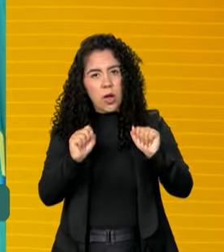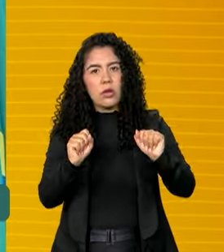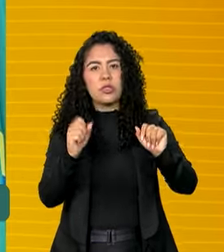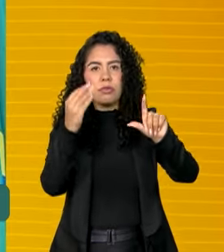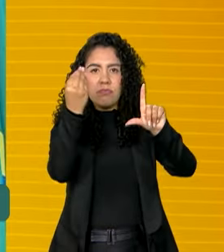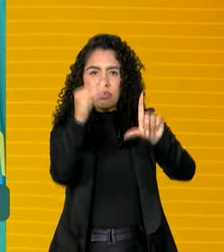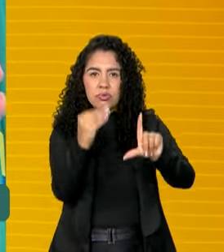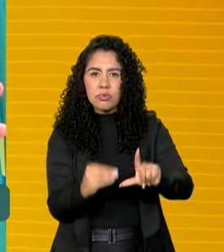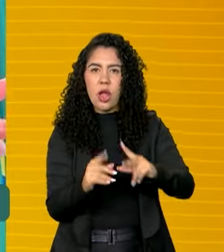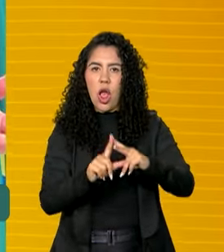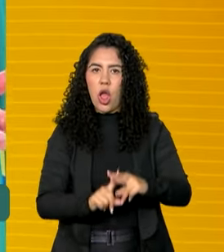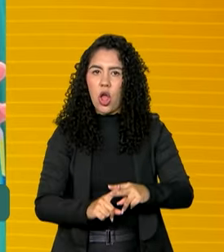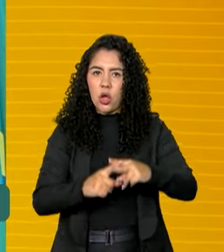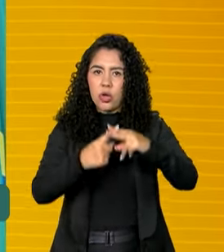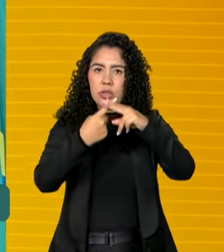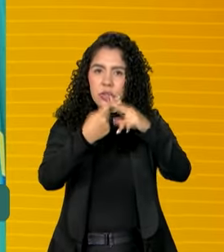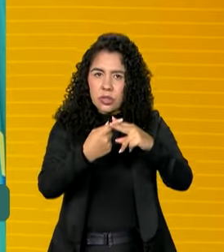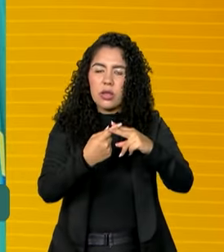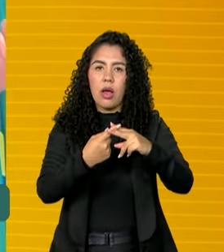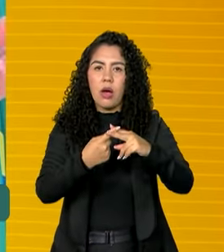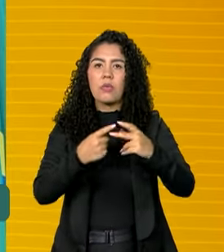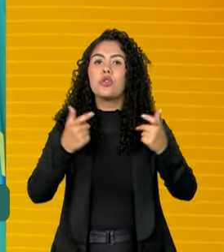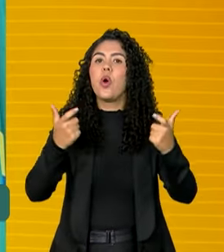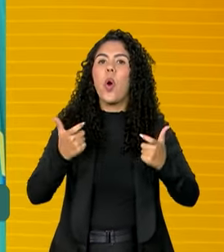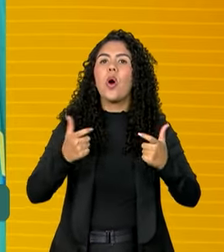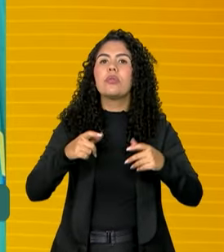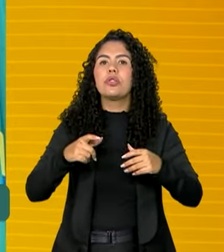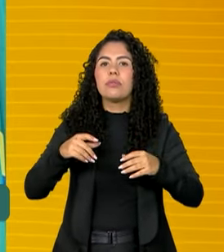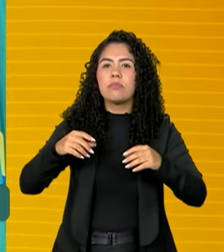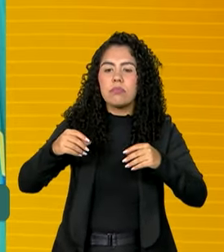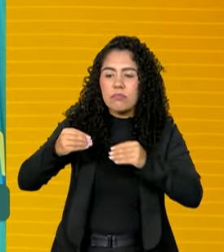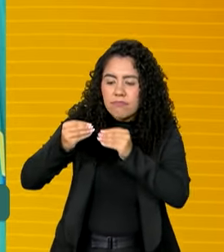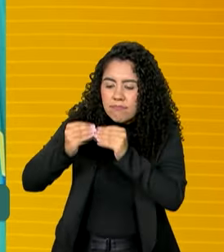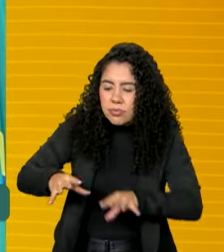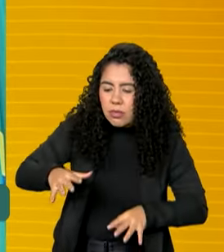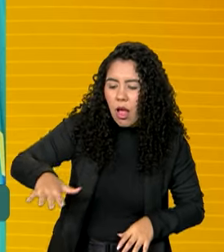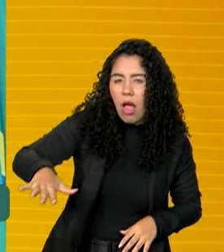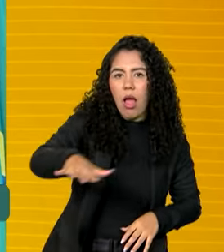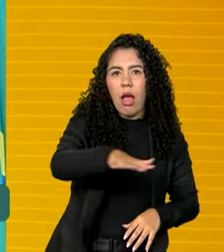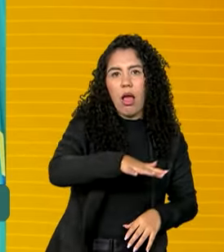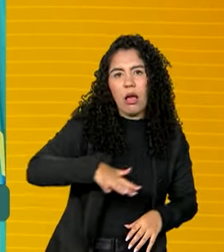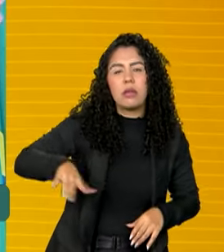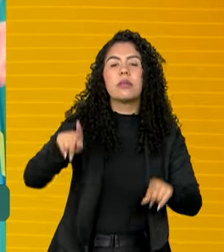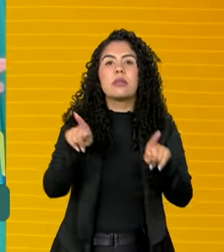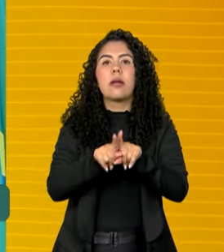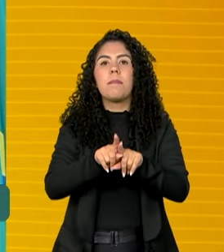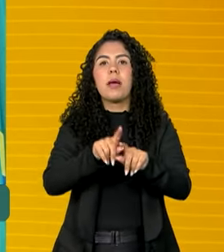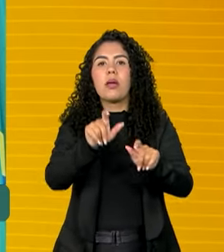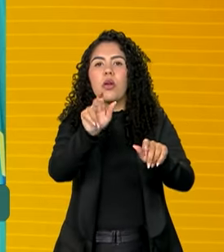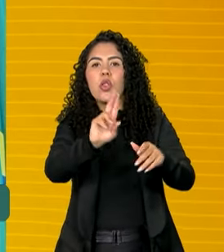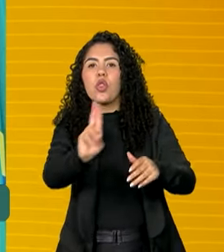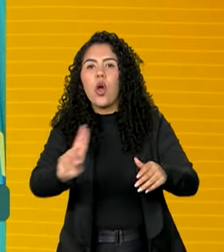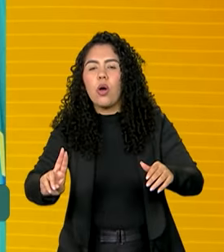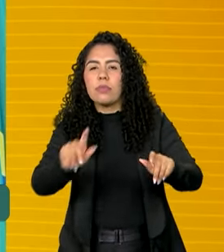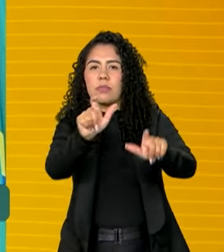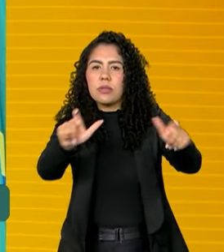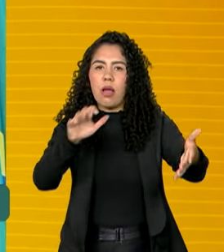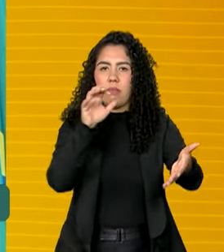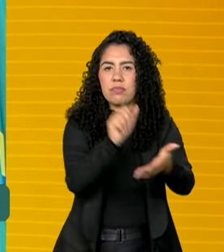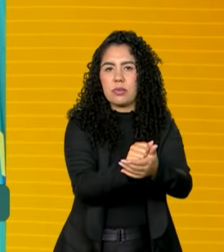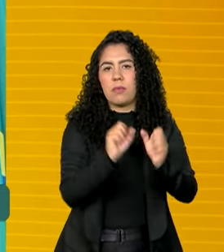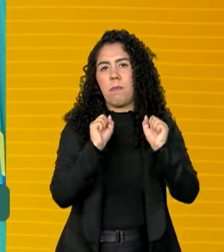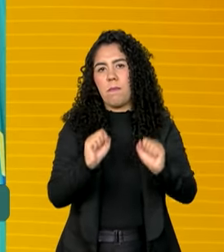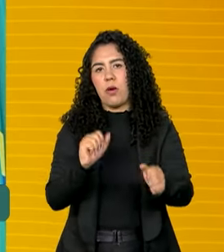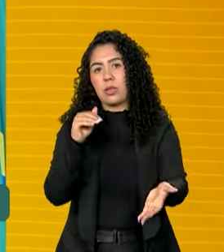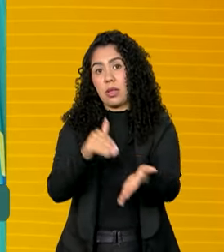correção da mancha da sua cidade ou incluírem novas pessoas, novas famílias, até dia 26.